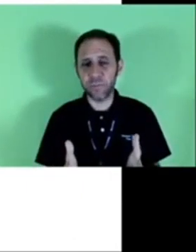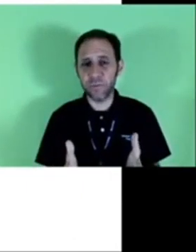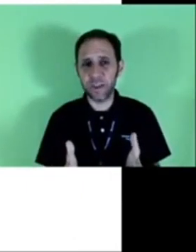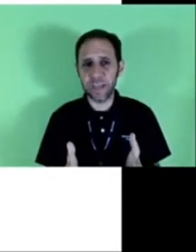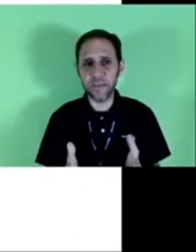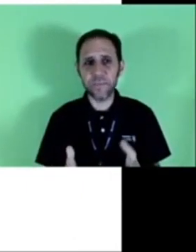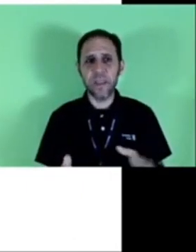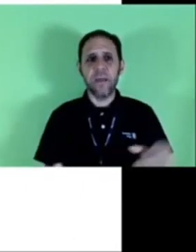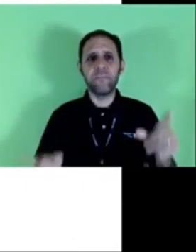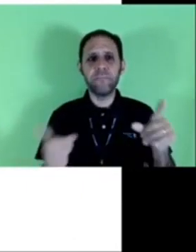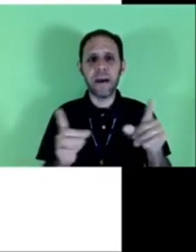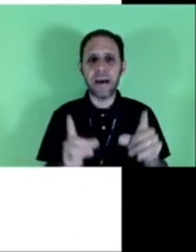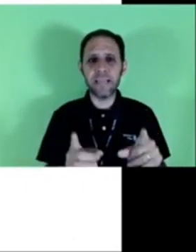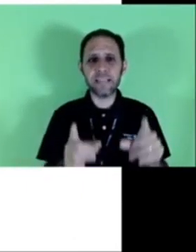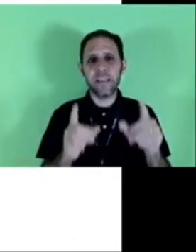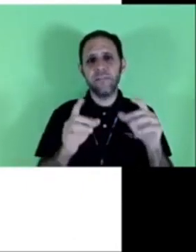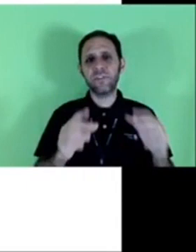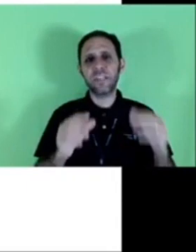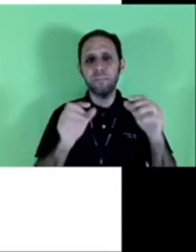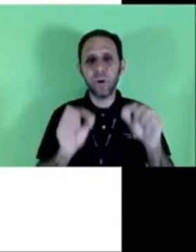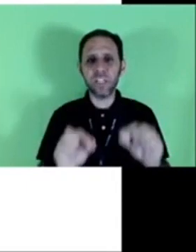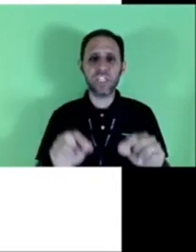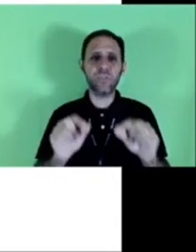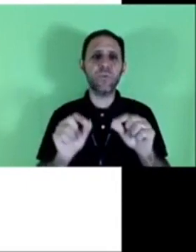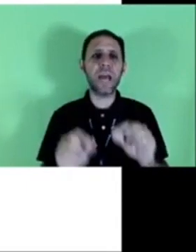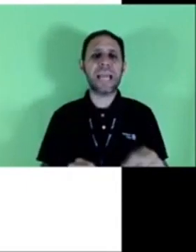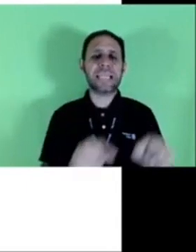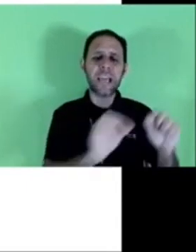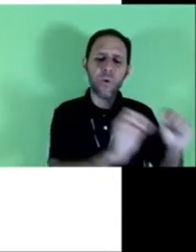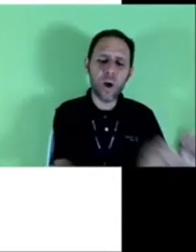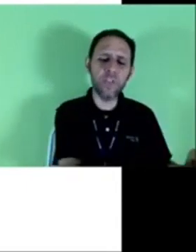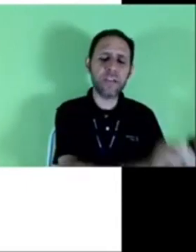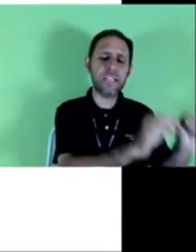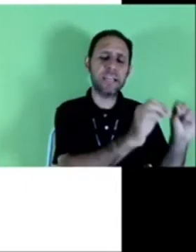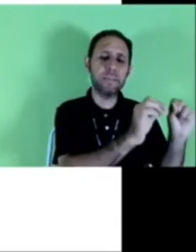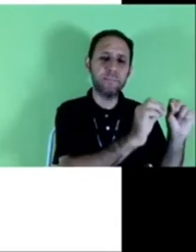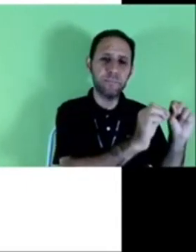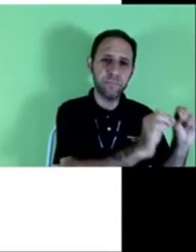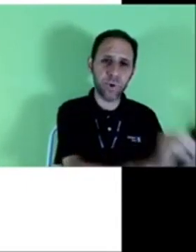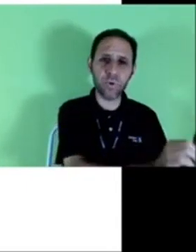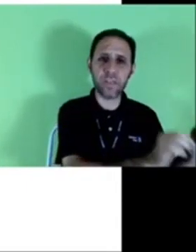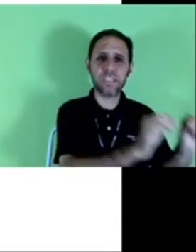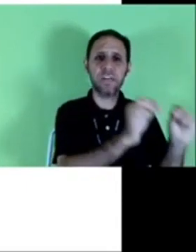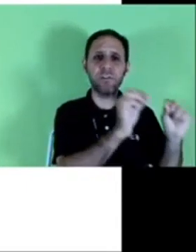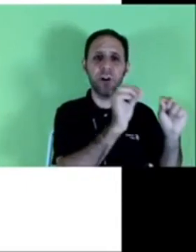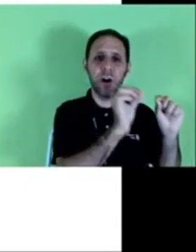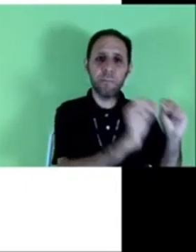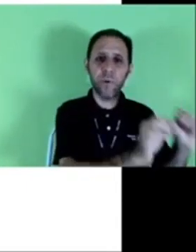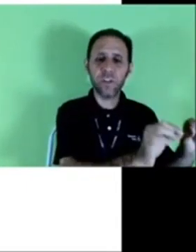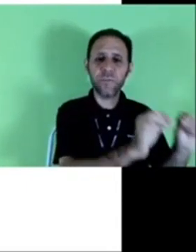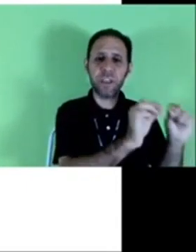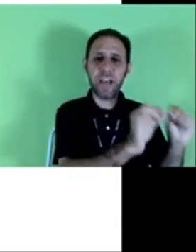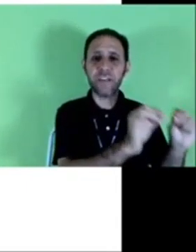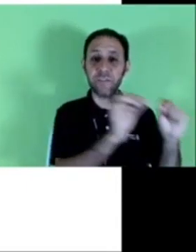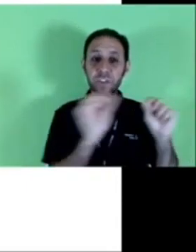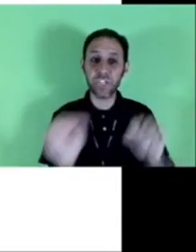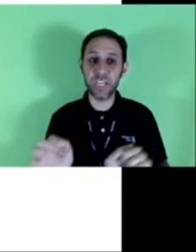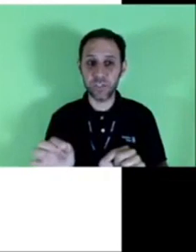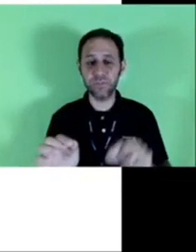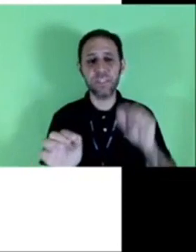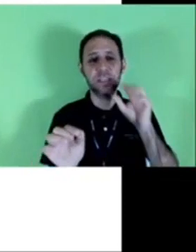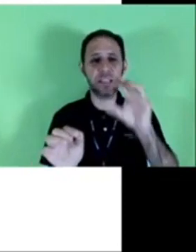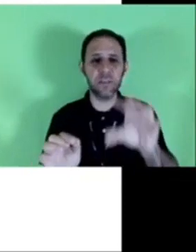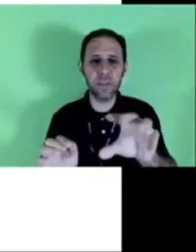validade, como eu falei, mas você pode estipular até quando que essa procuração pode ficar